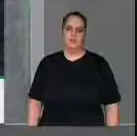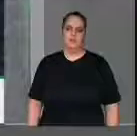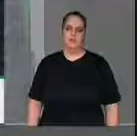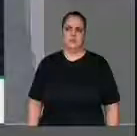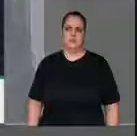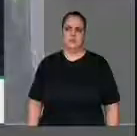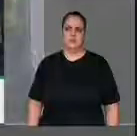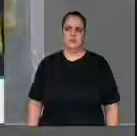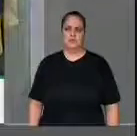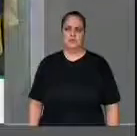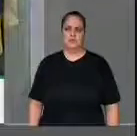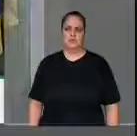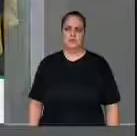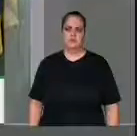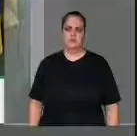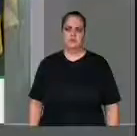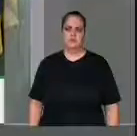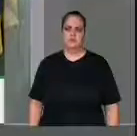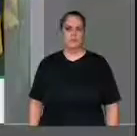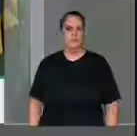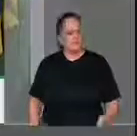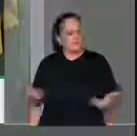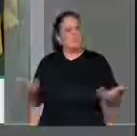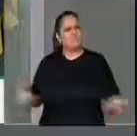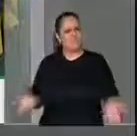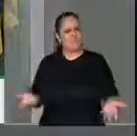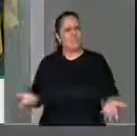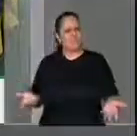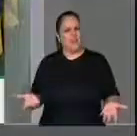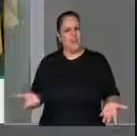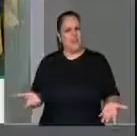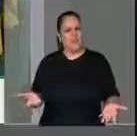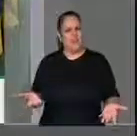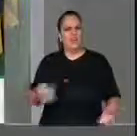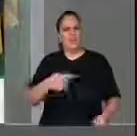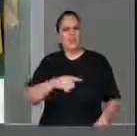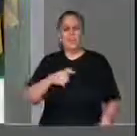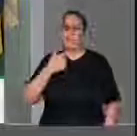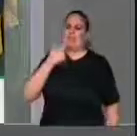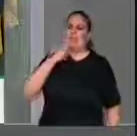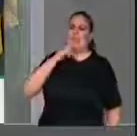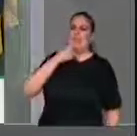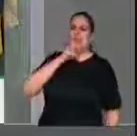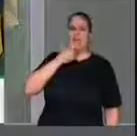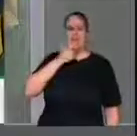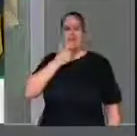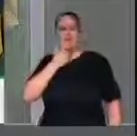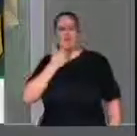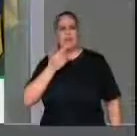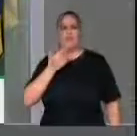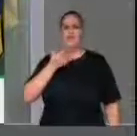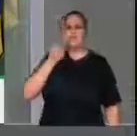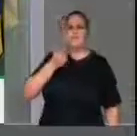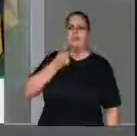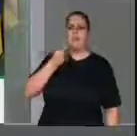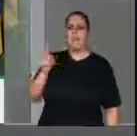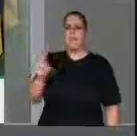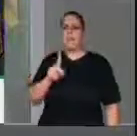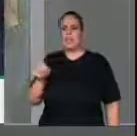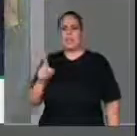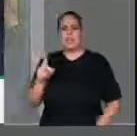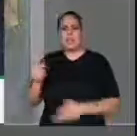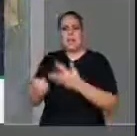De forma irônica, ainda faz uma ressalva. Só não queimem as escolas, as creches